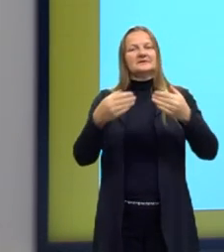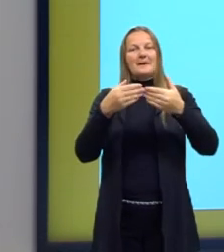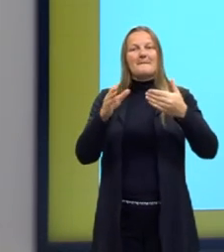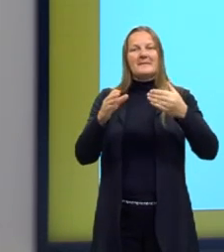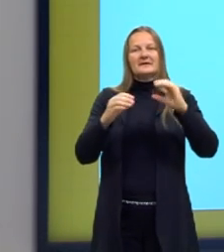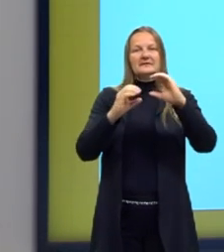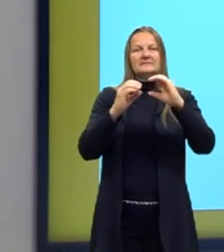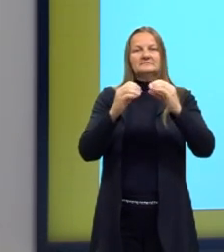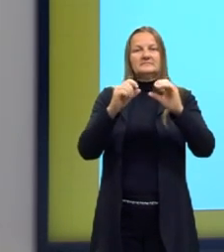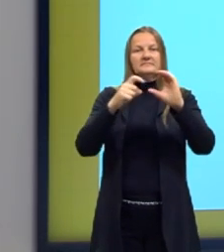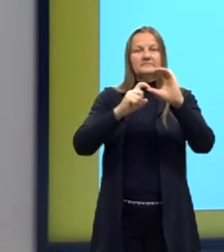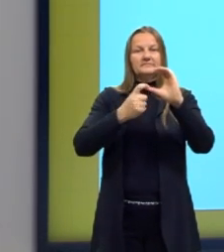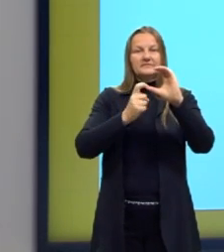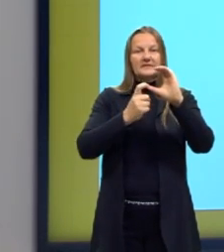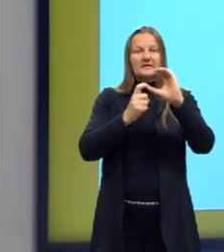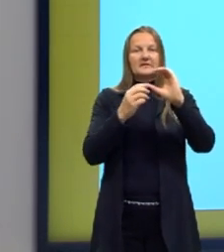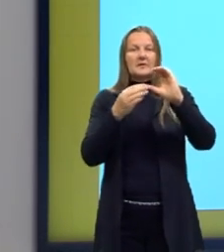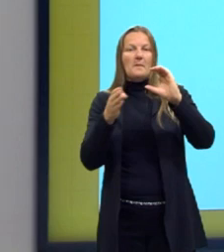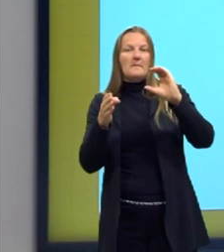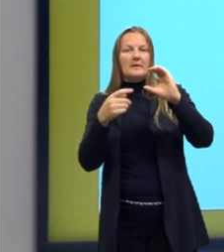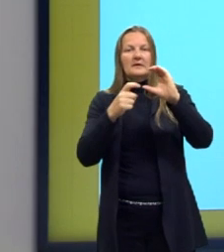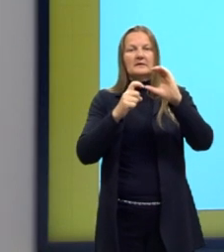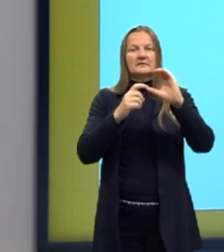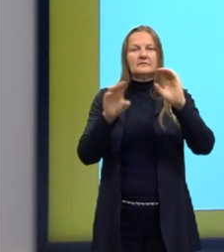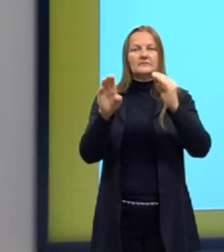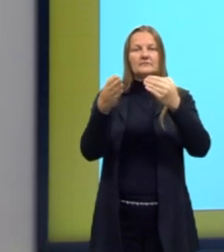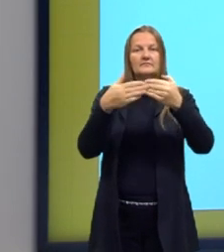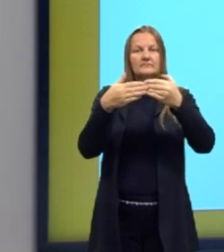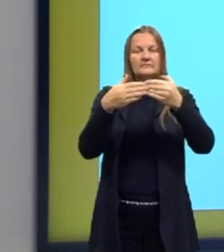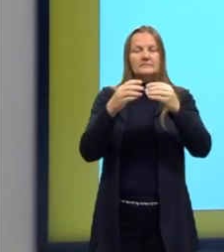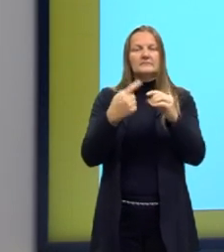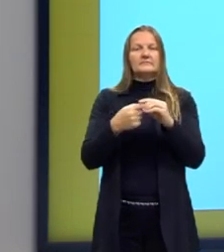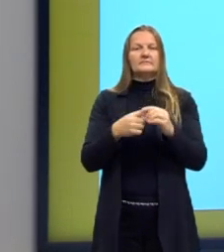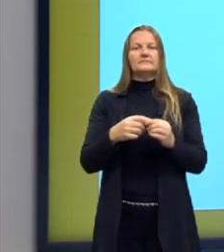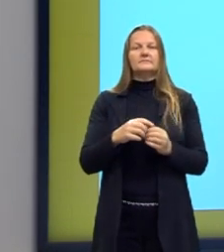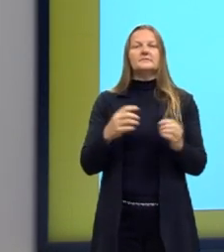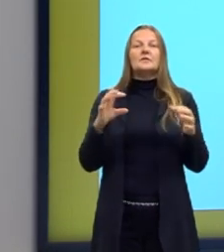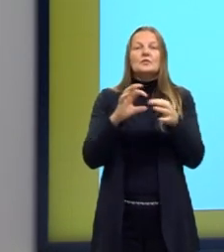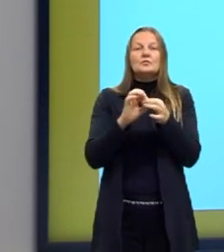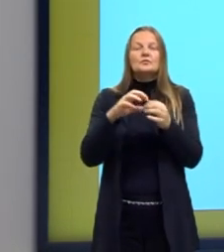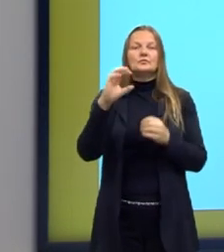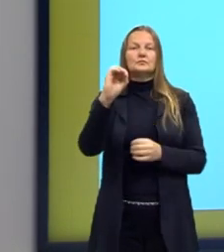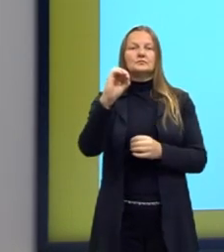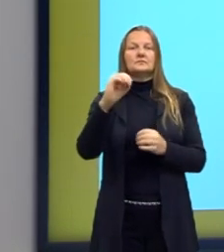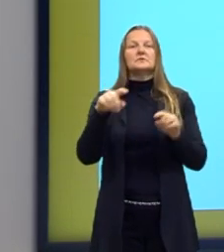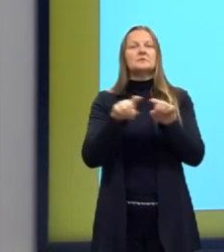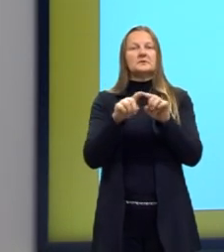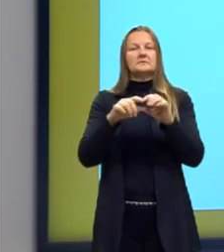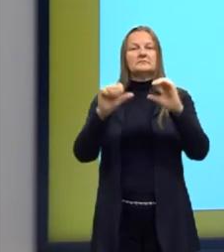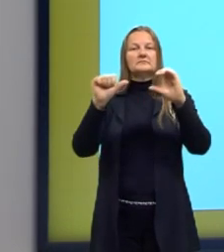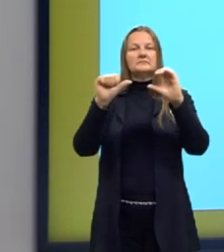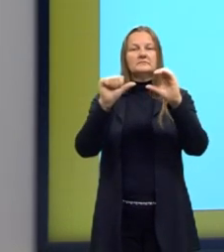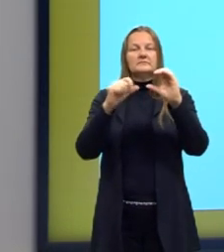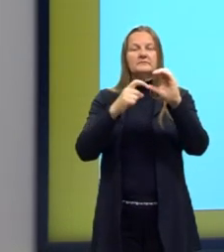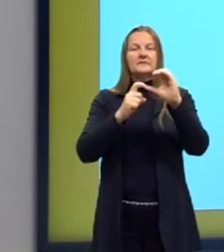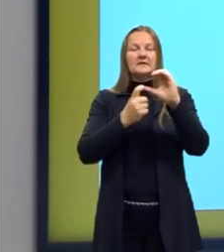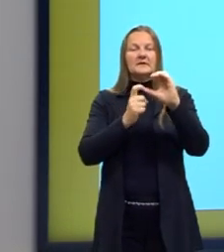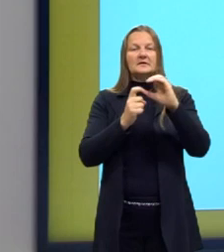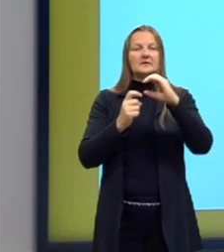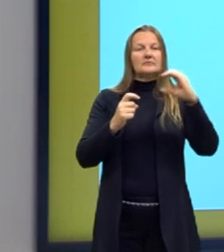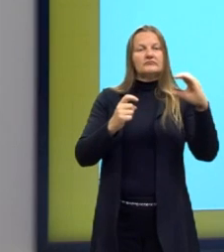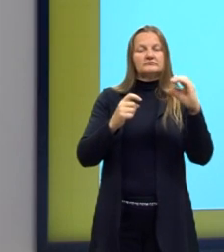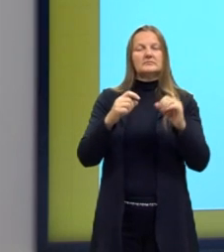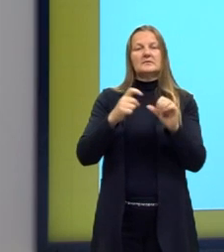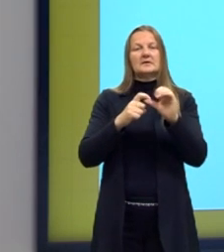e uma cadeia fechada, ligado nesse mesmo átomo de oxigênio? Também vou seguir a mesma lógica. Menor cadeia, maior